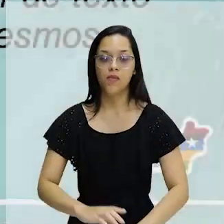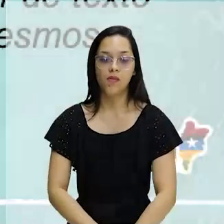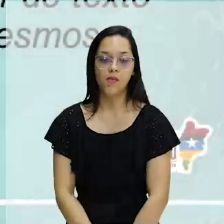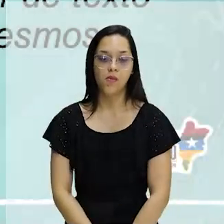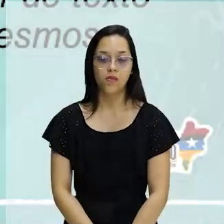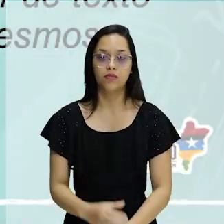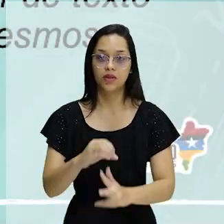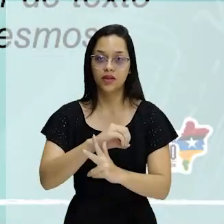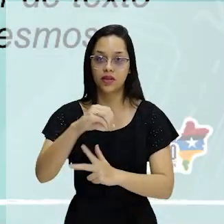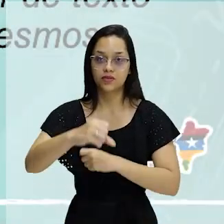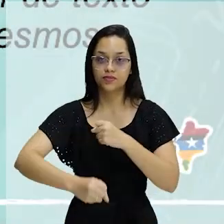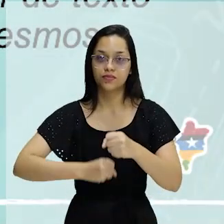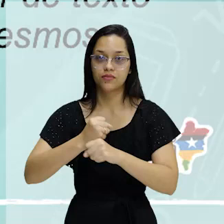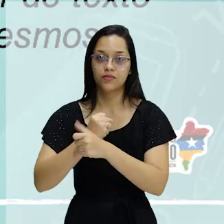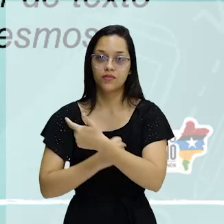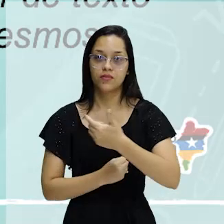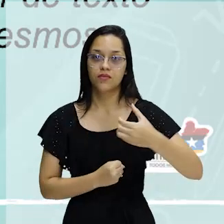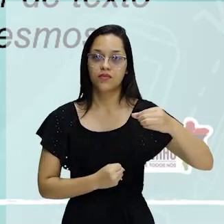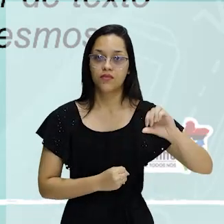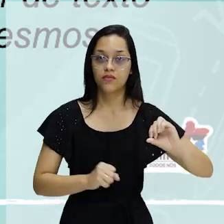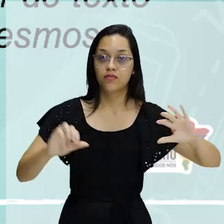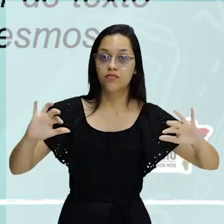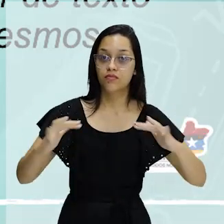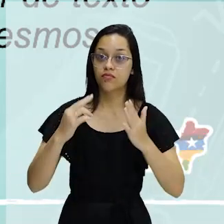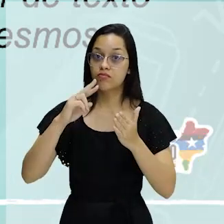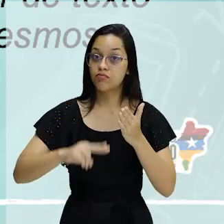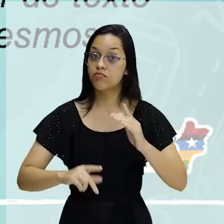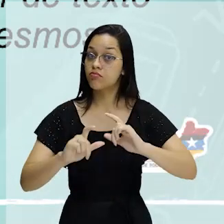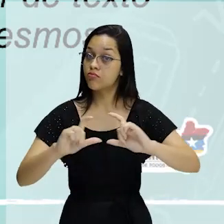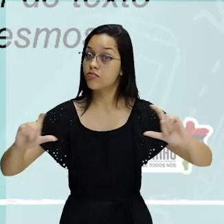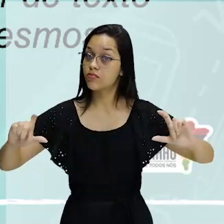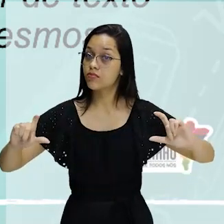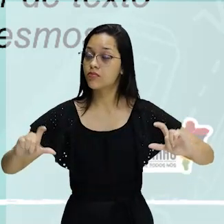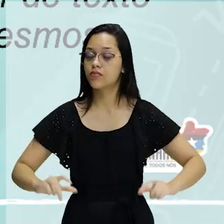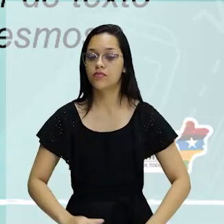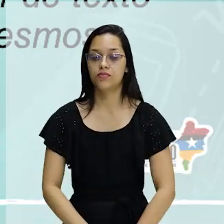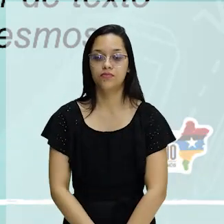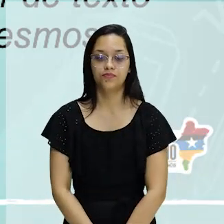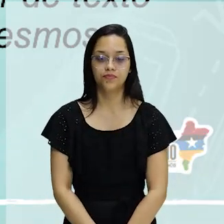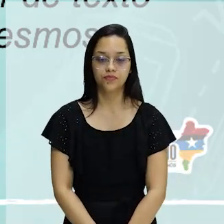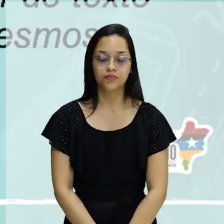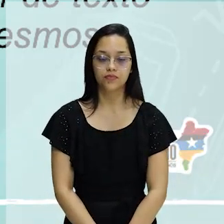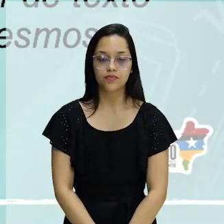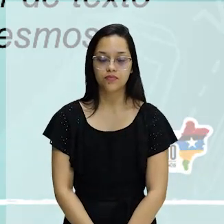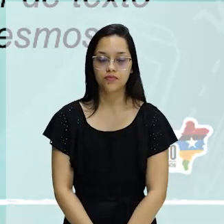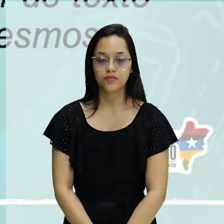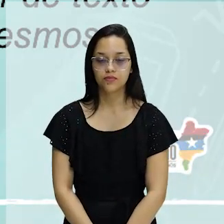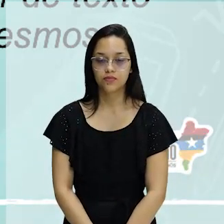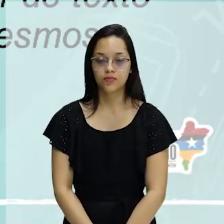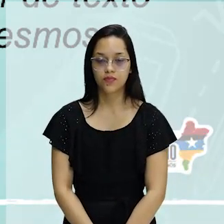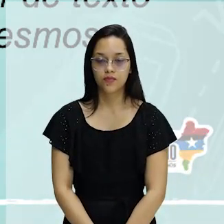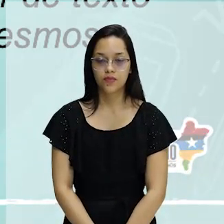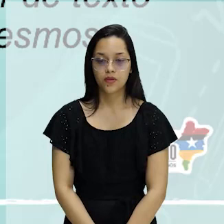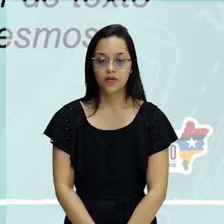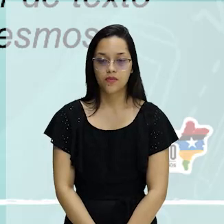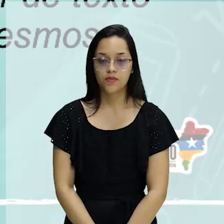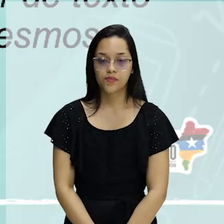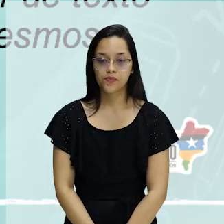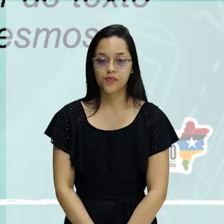Enem 2009. Presta atenção aí na leitura que eu vou fazer. Diferentemente do texto escrito, que em geral,